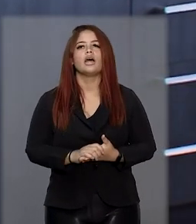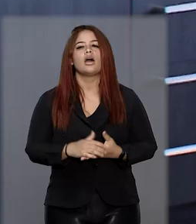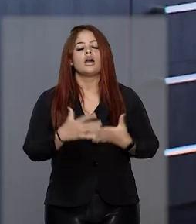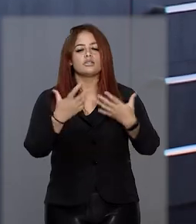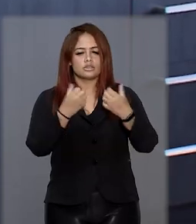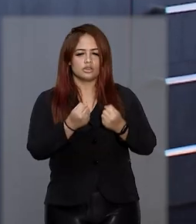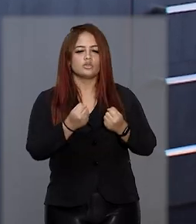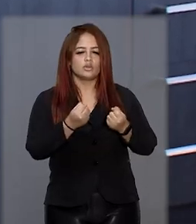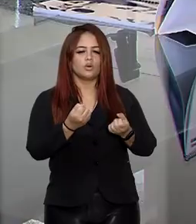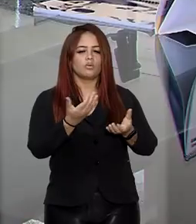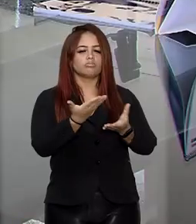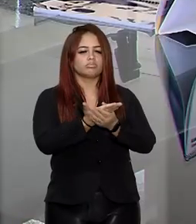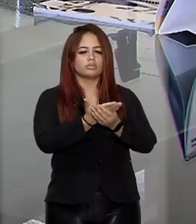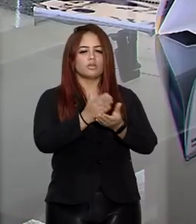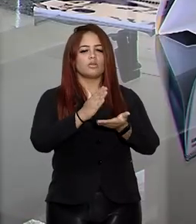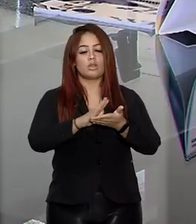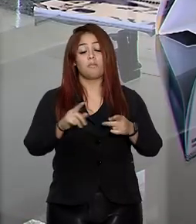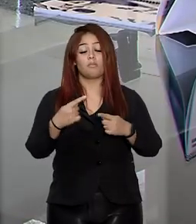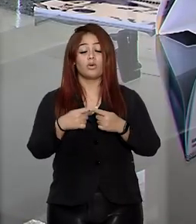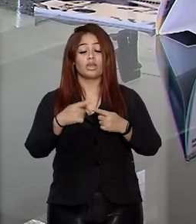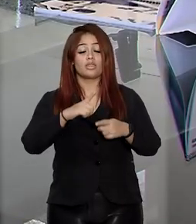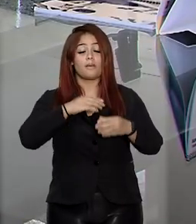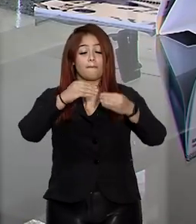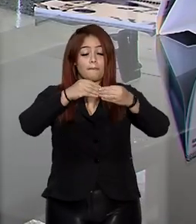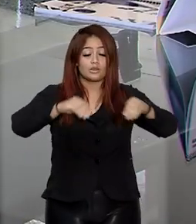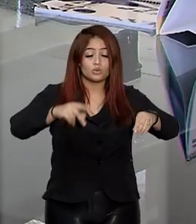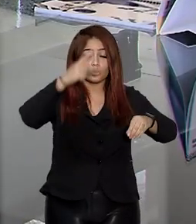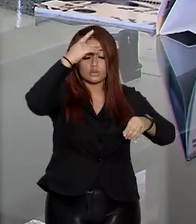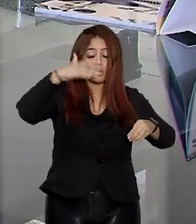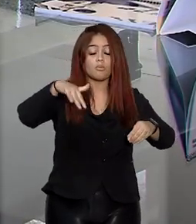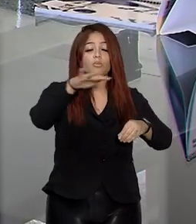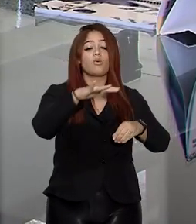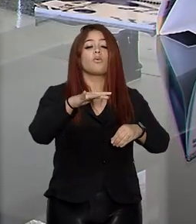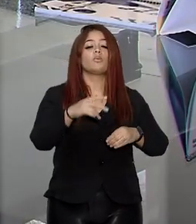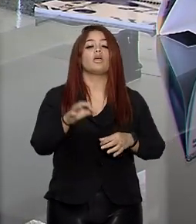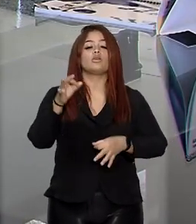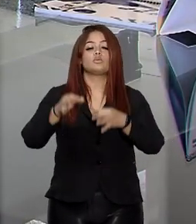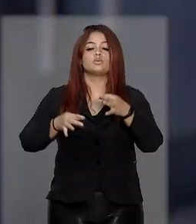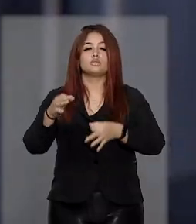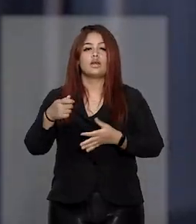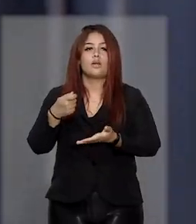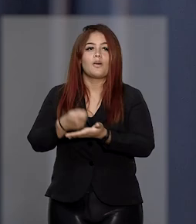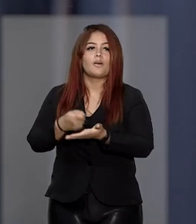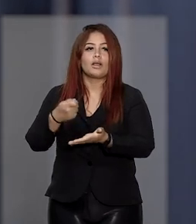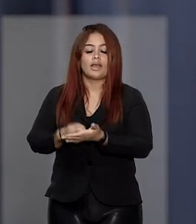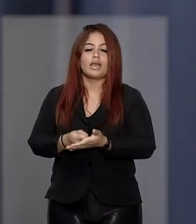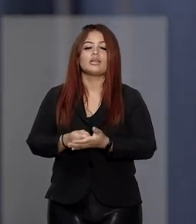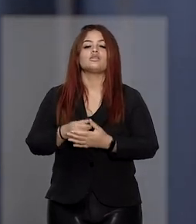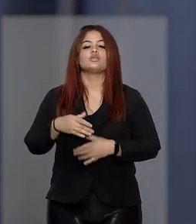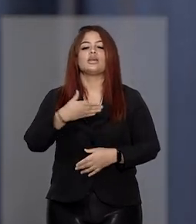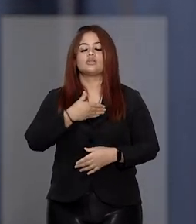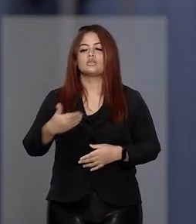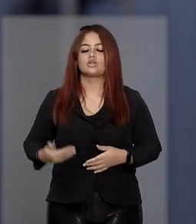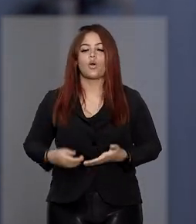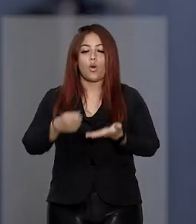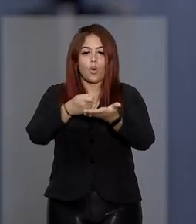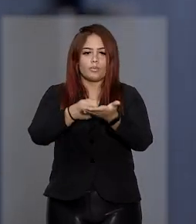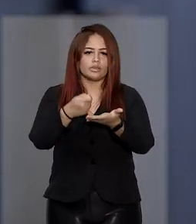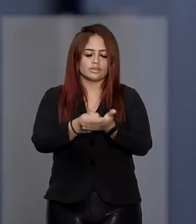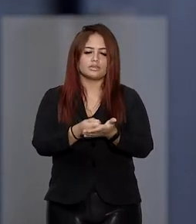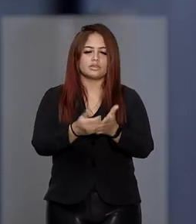verificando lesão à ordem pública, quando o judiciário impõe ao Executivo uma obrigação em prazo considerado